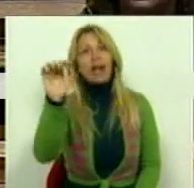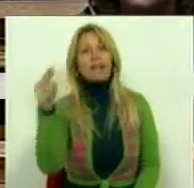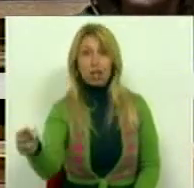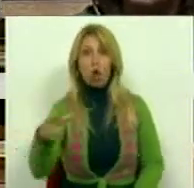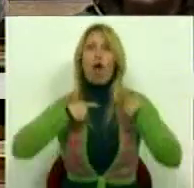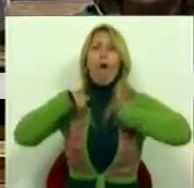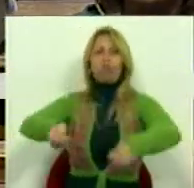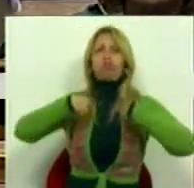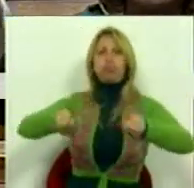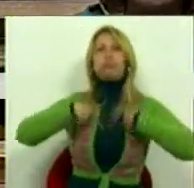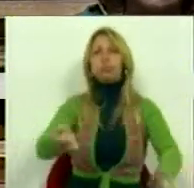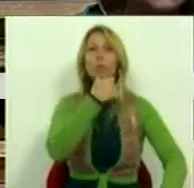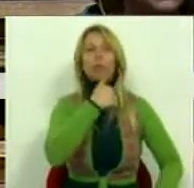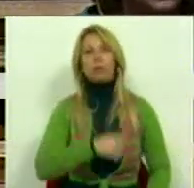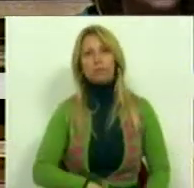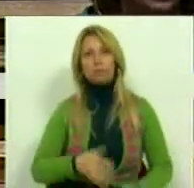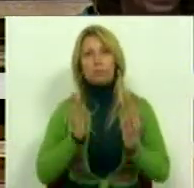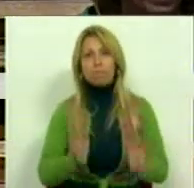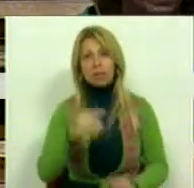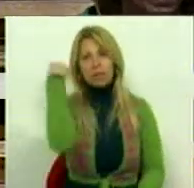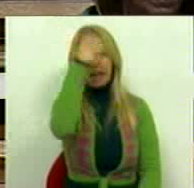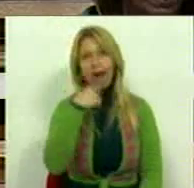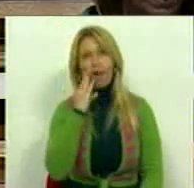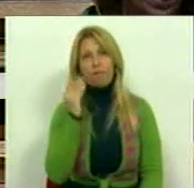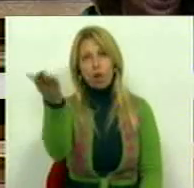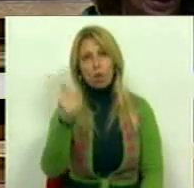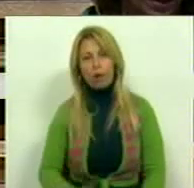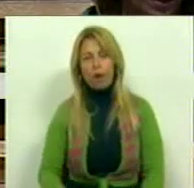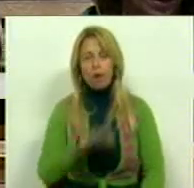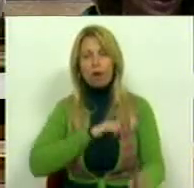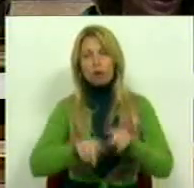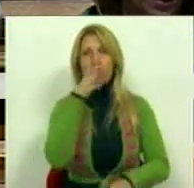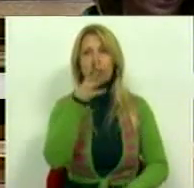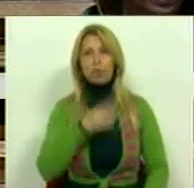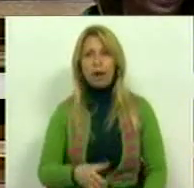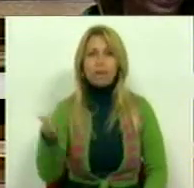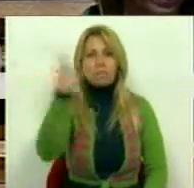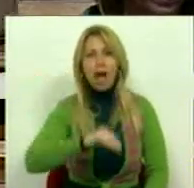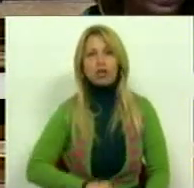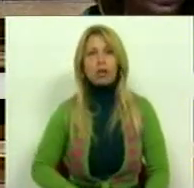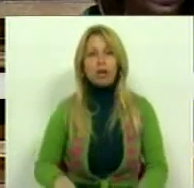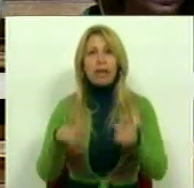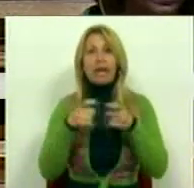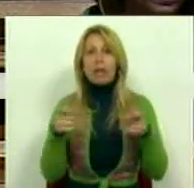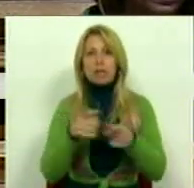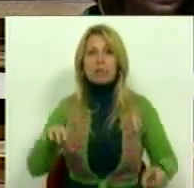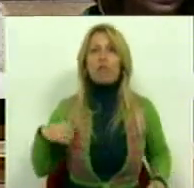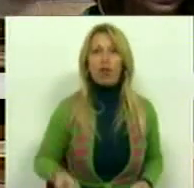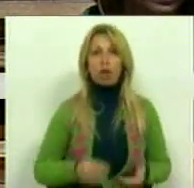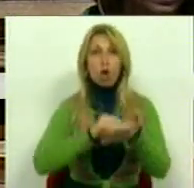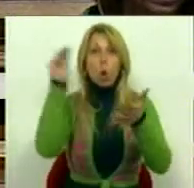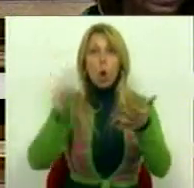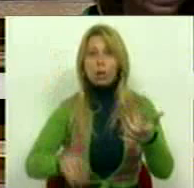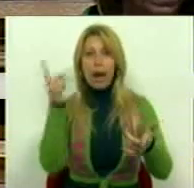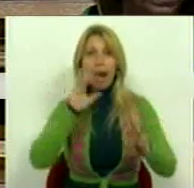possibilidades. Tenha vergonha na cara. Mas mais, Sr. Deputado, recibos verdes, contratos a prazo,